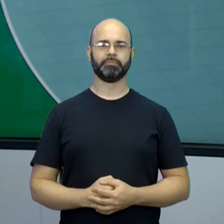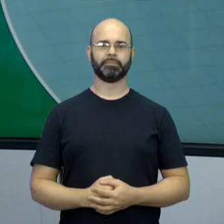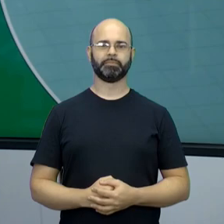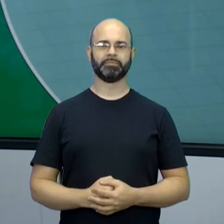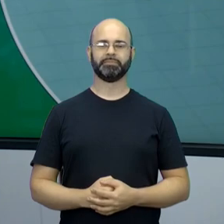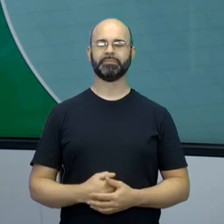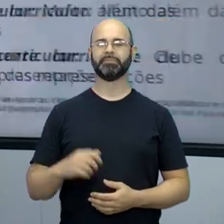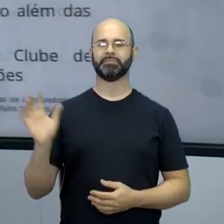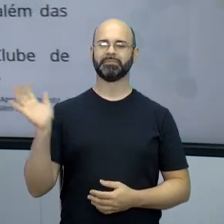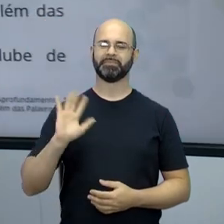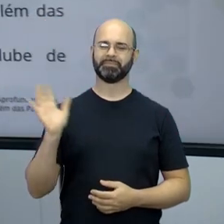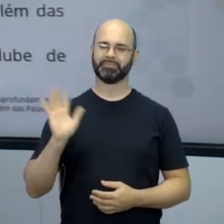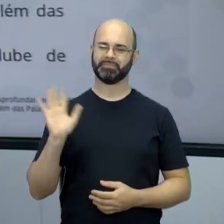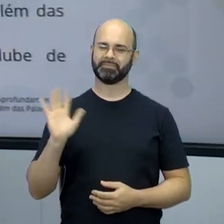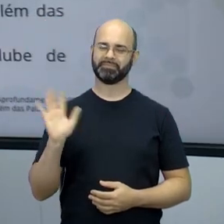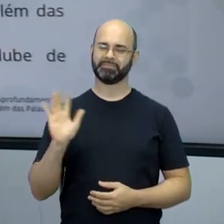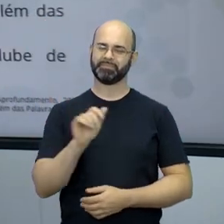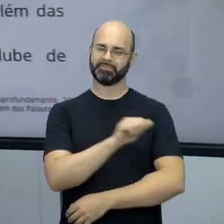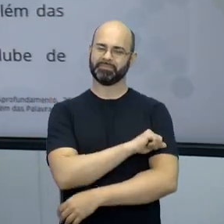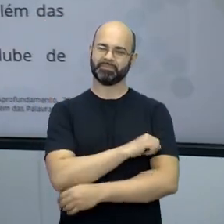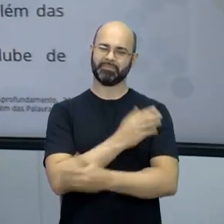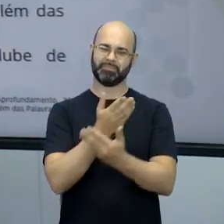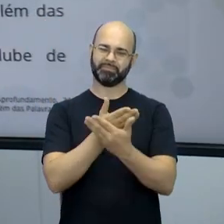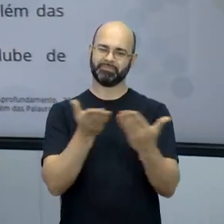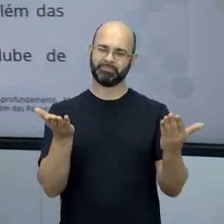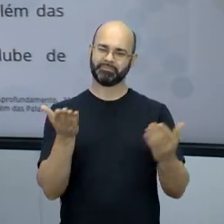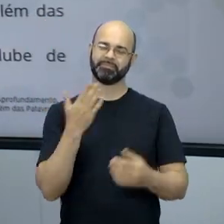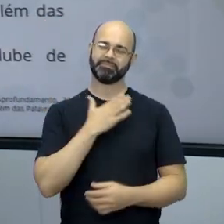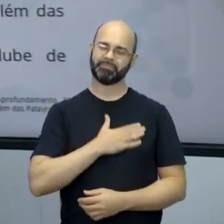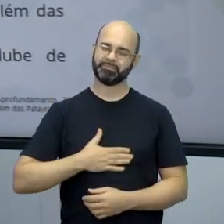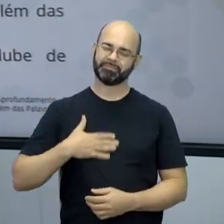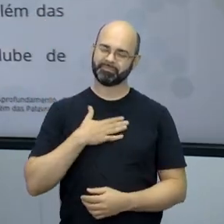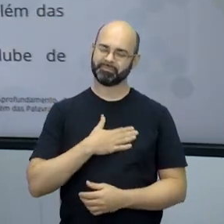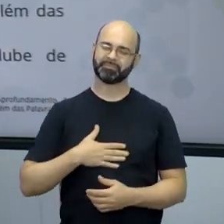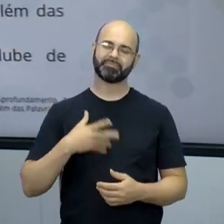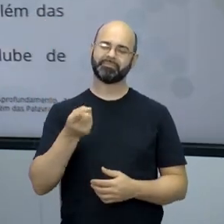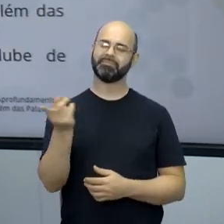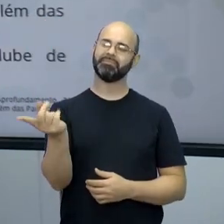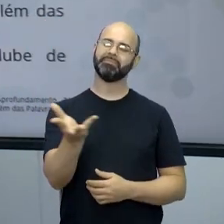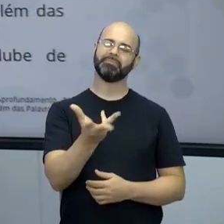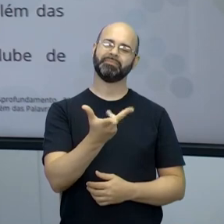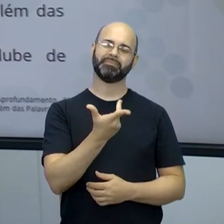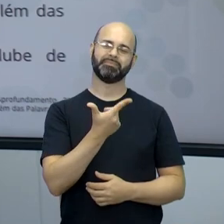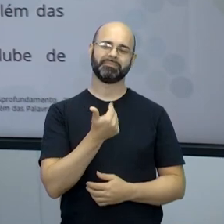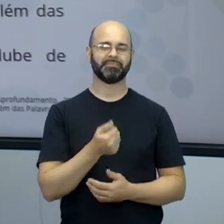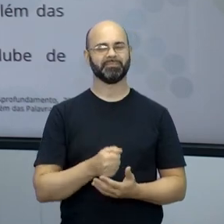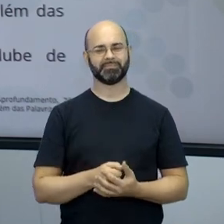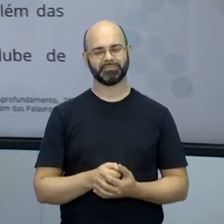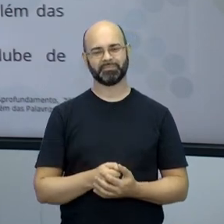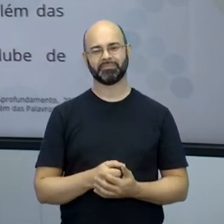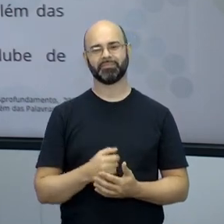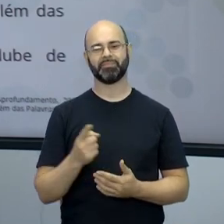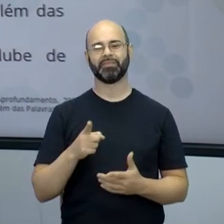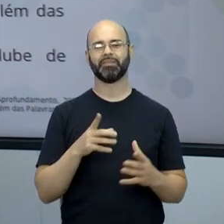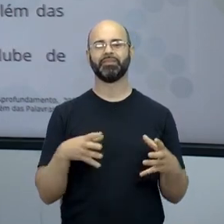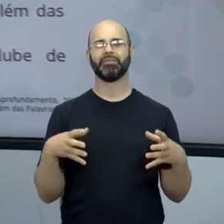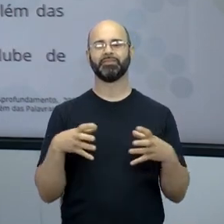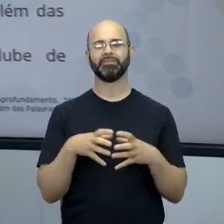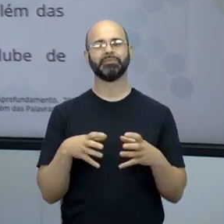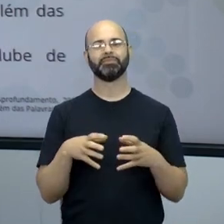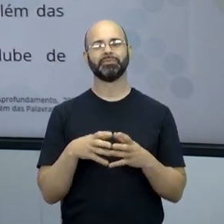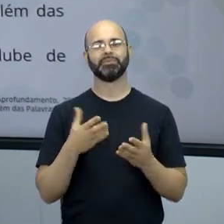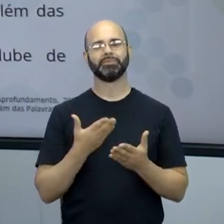Olá, olá estudantes, queridíssimos estudantes maravilhosos, estudantes do nosso clube de estudos das